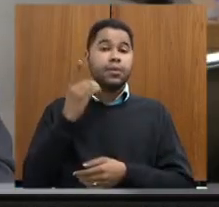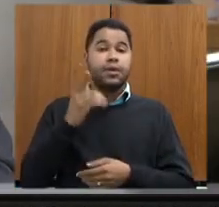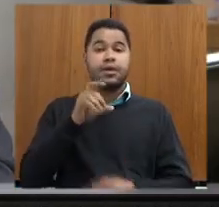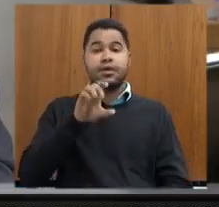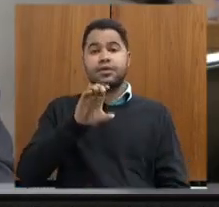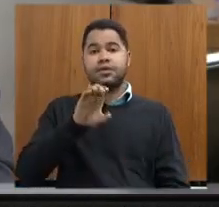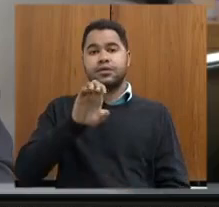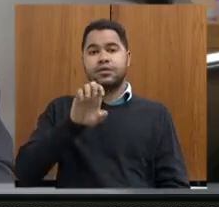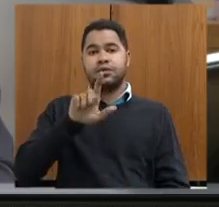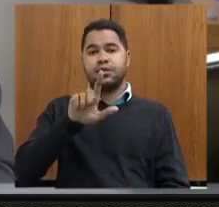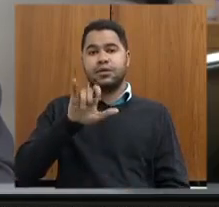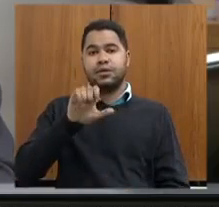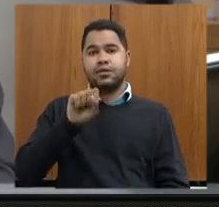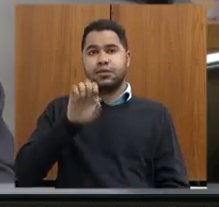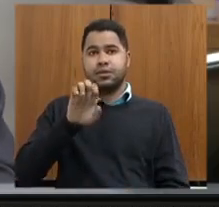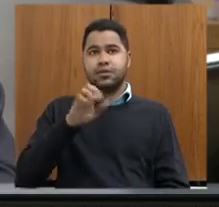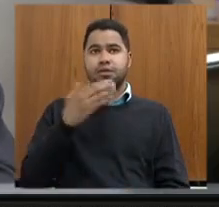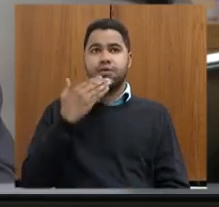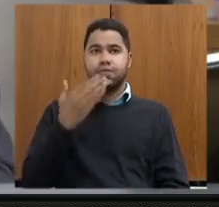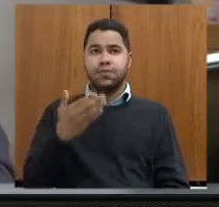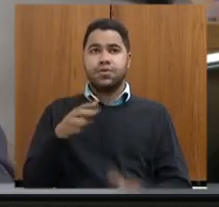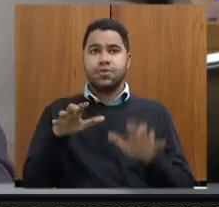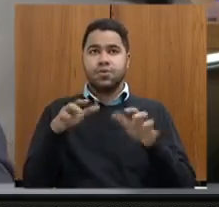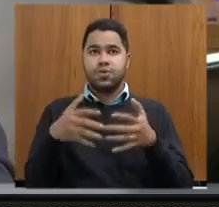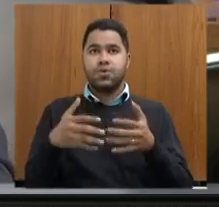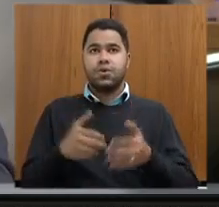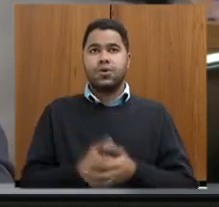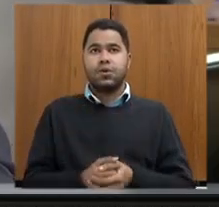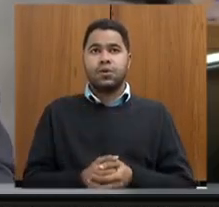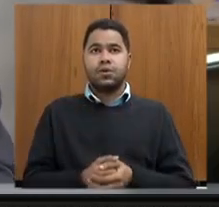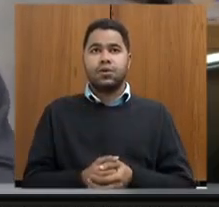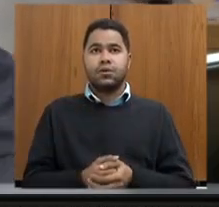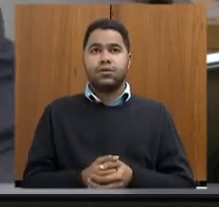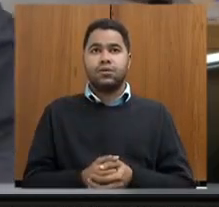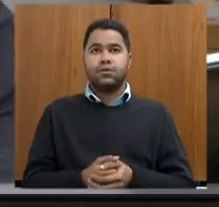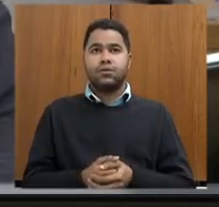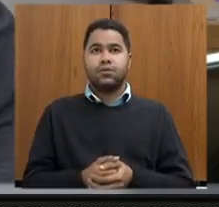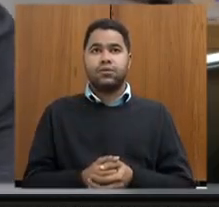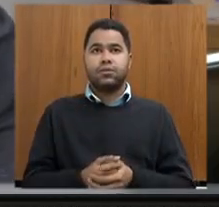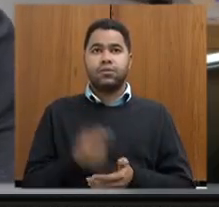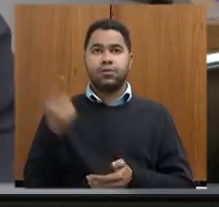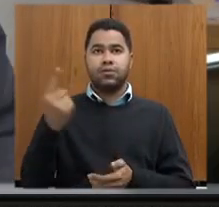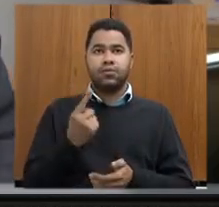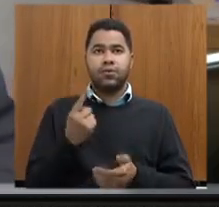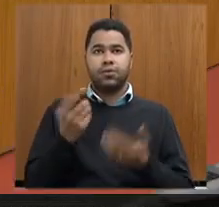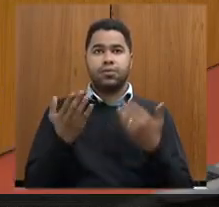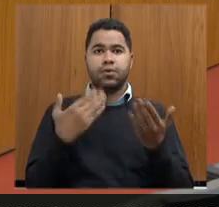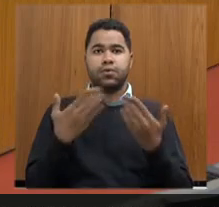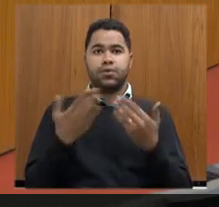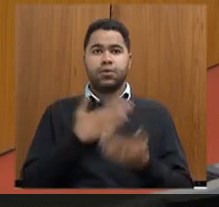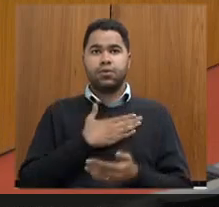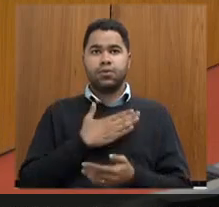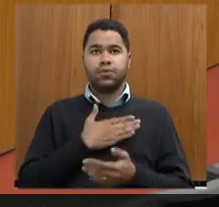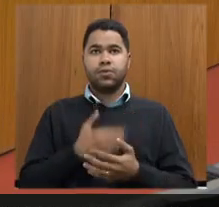e peço aqui a comissão para poder vir conversar comigo pode passar não